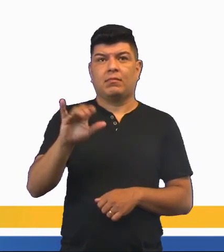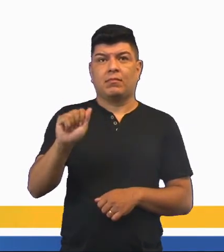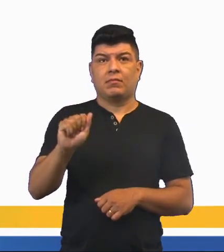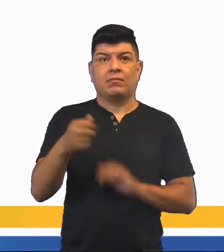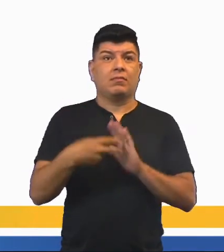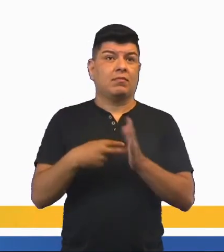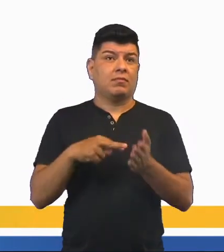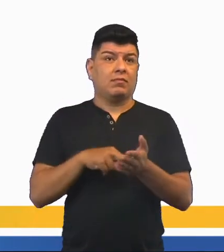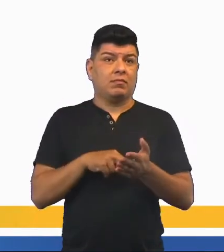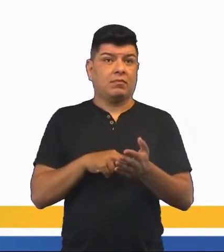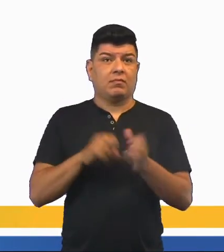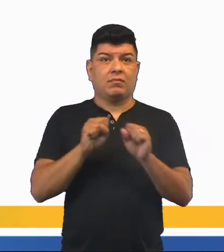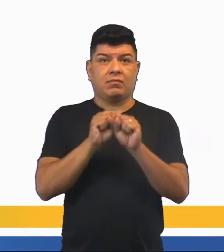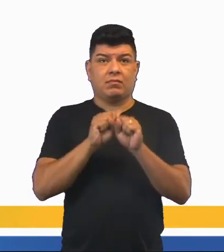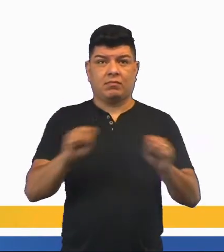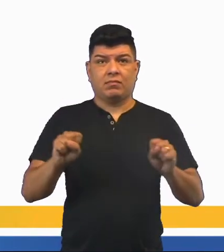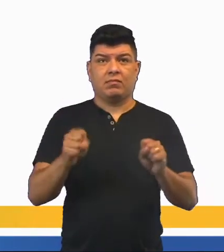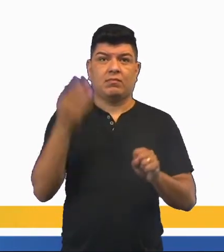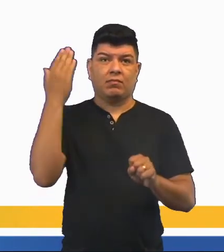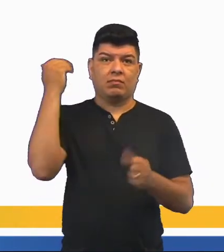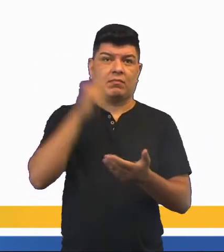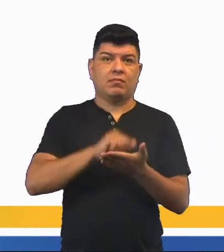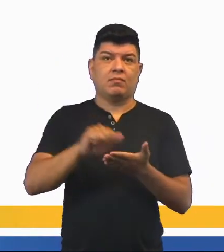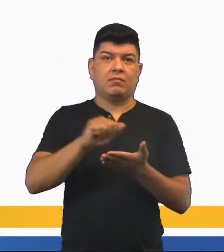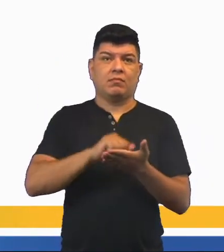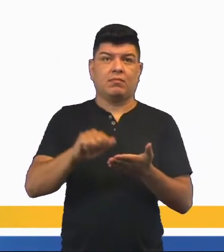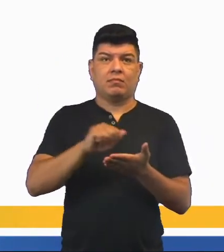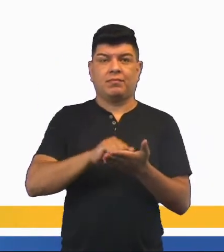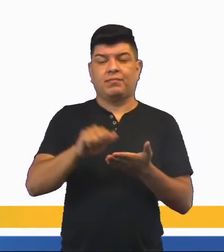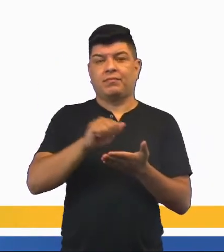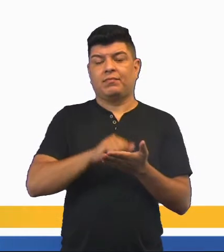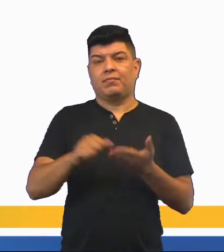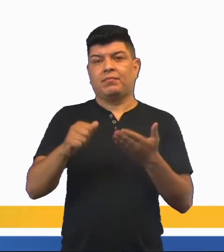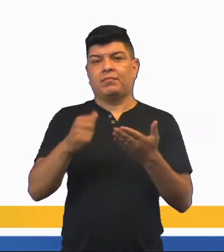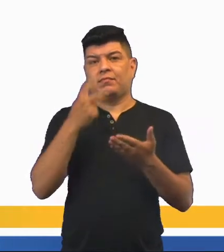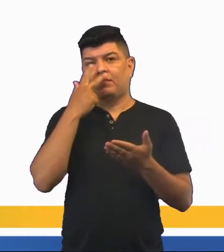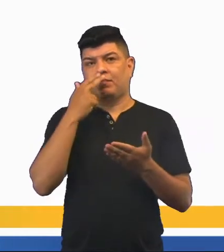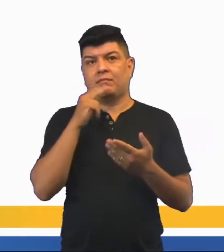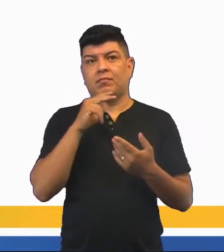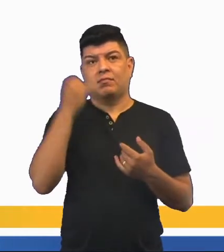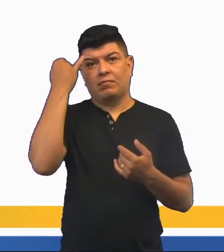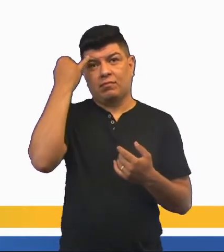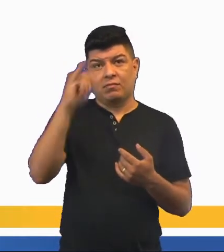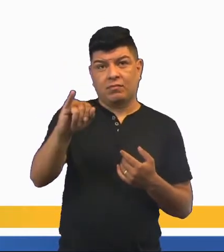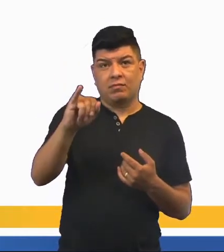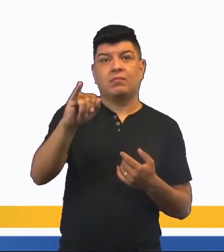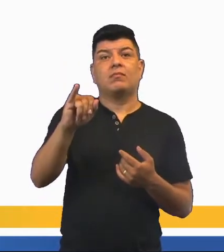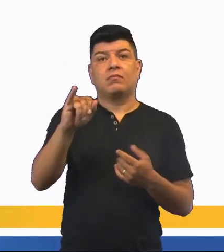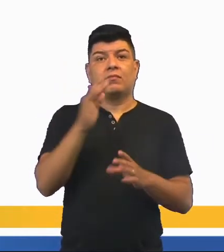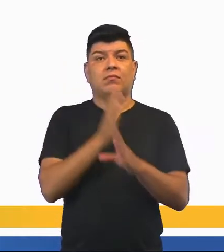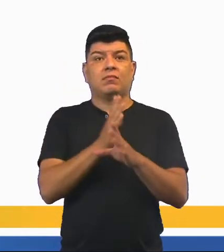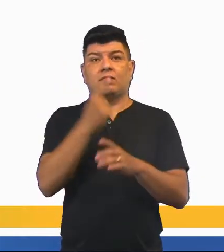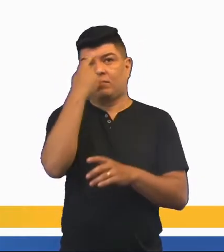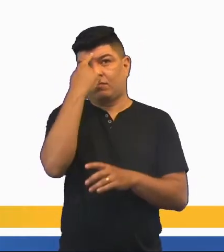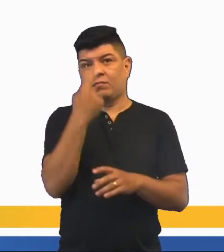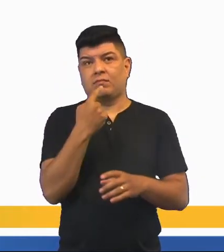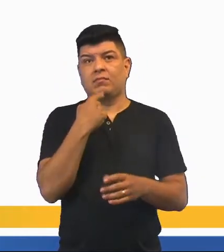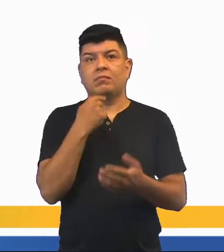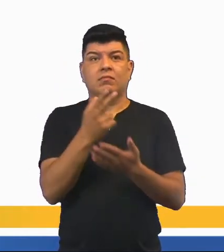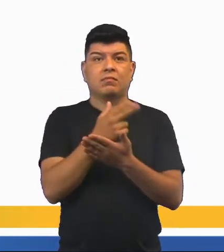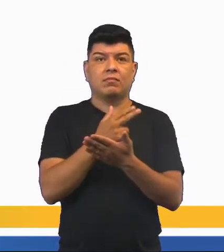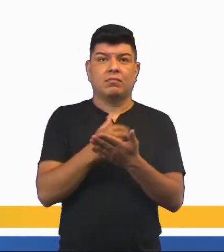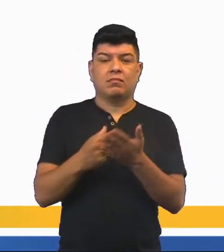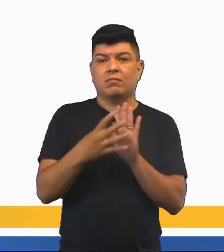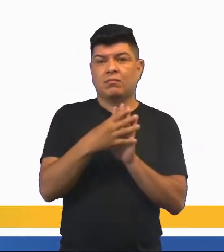Sistema primitivo de escrita em que se exprimiam as ideias por meio de cenas figuradas